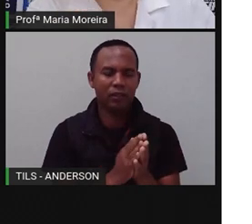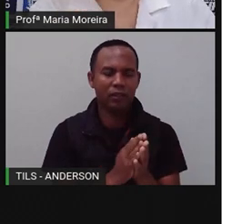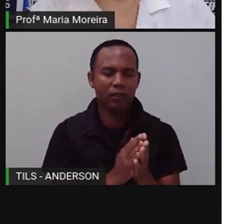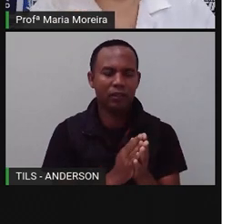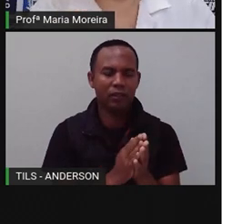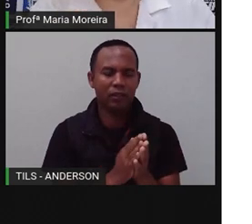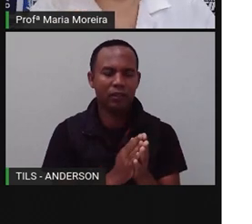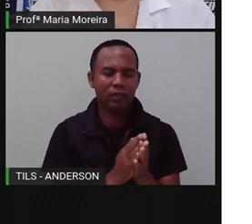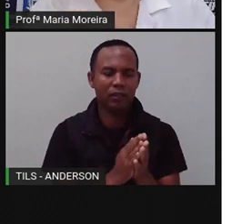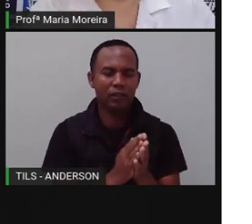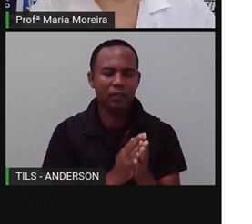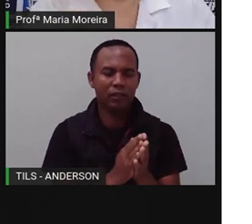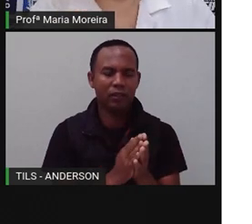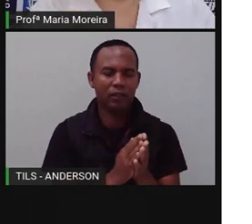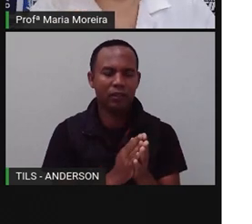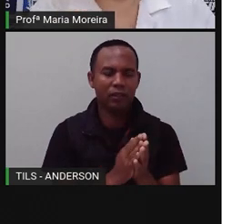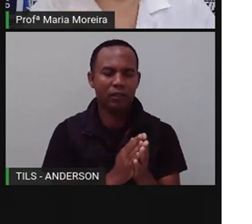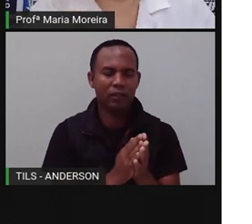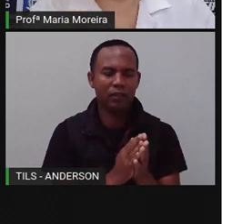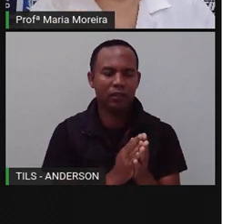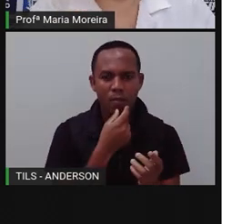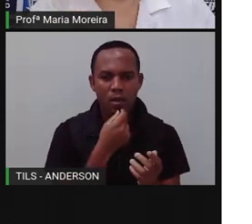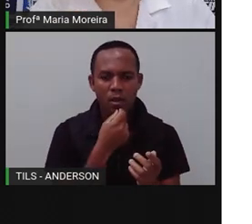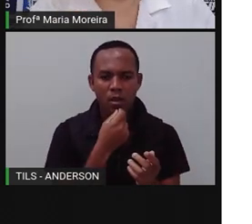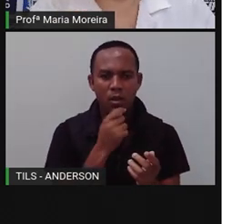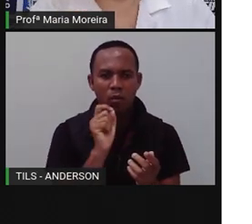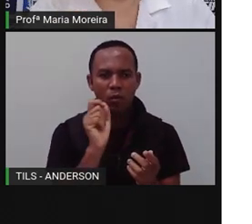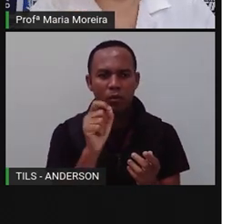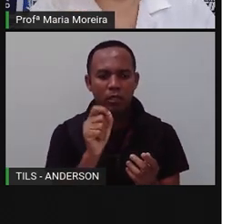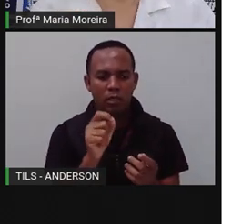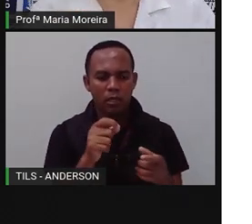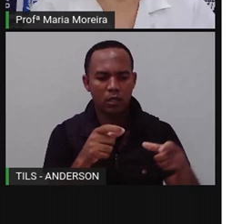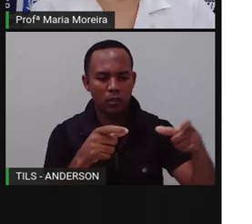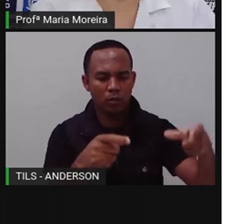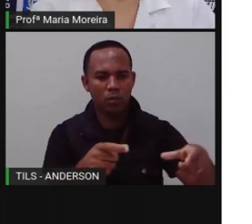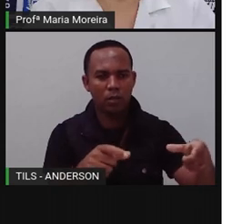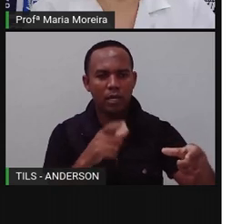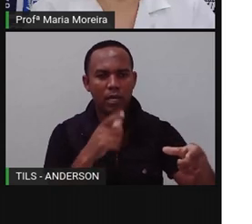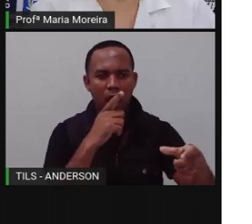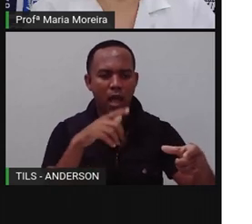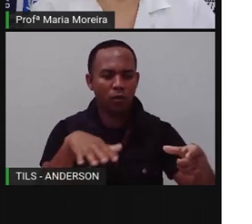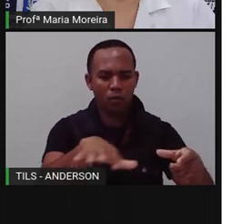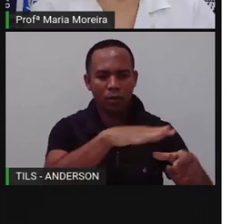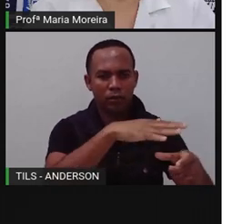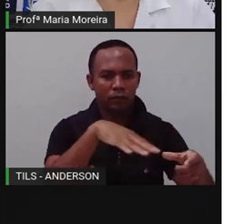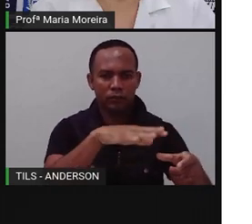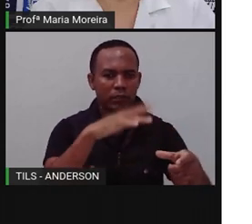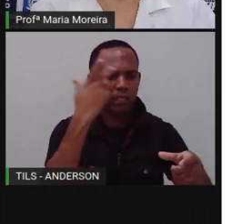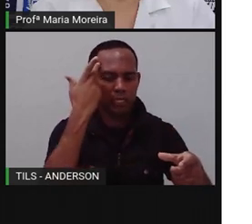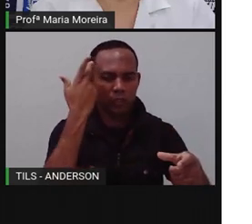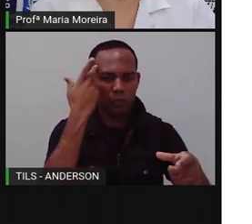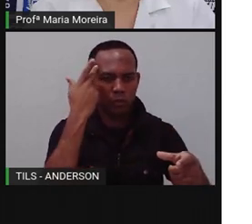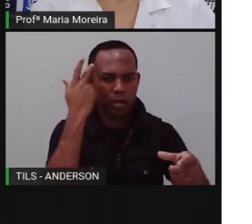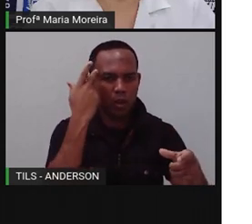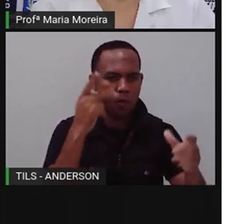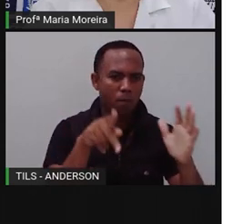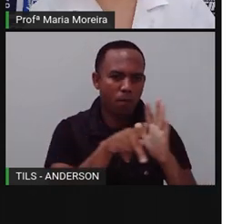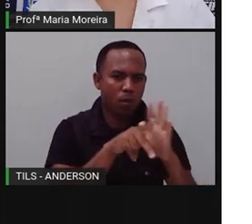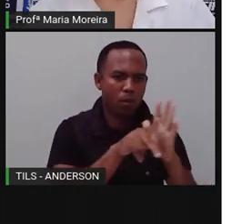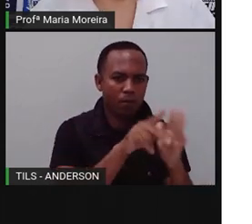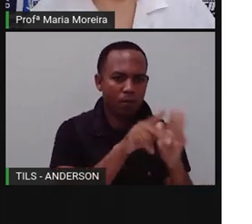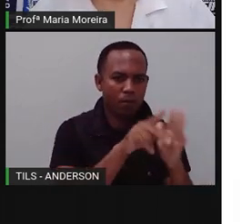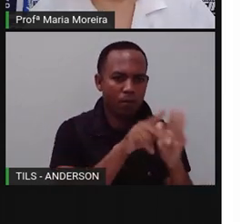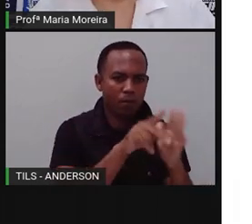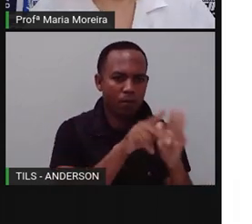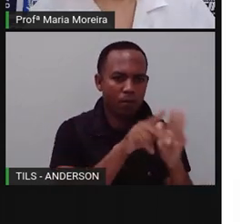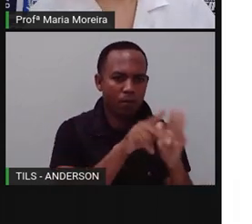sem uma interferência do homem. O lago, ele é uma coisa que é feita sem interferência do homem. Tem um habitat o quê? Natural. Os oceanos, é